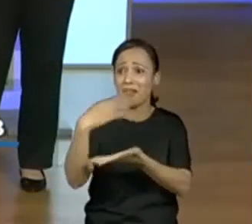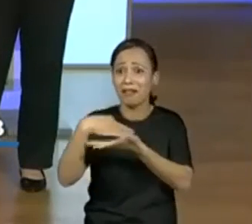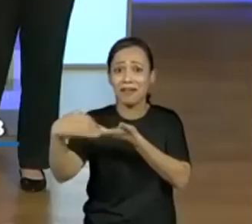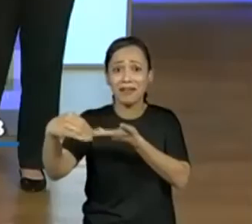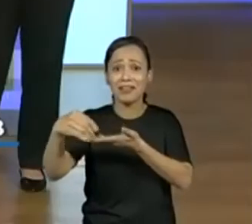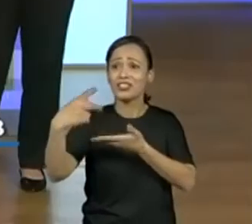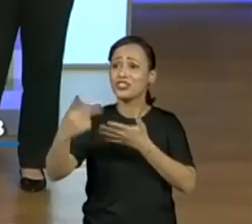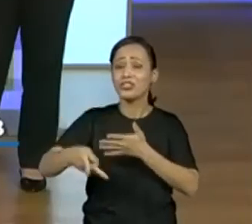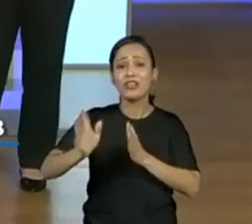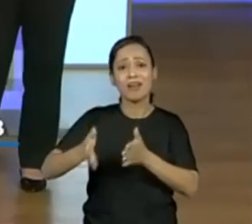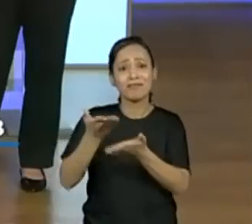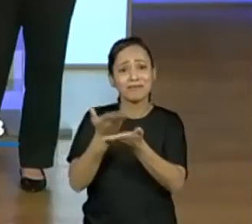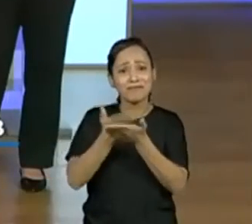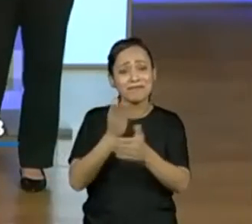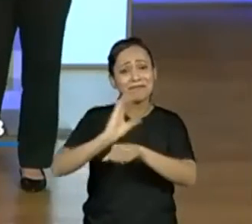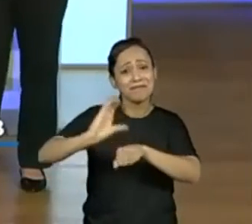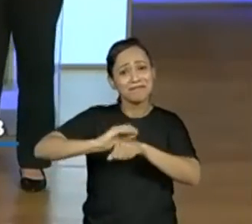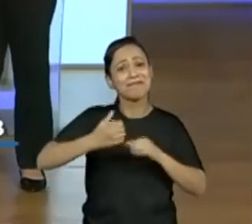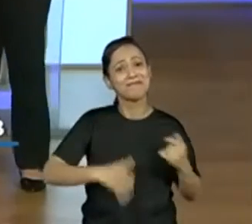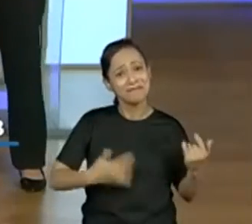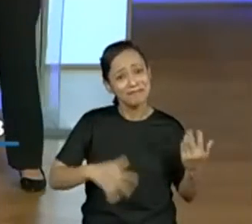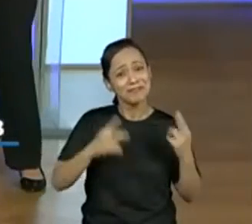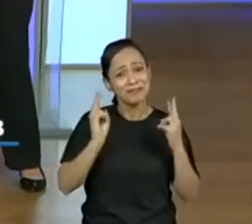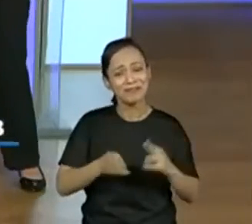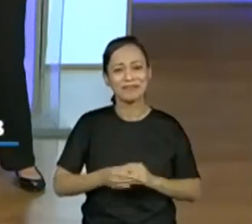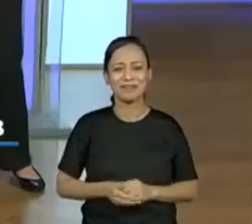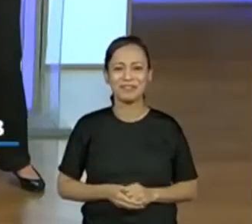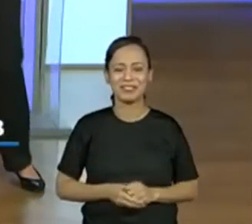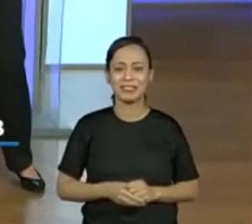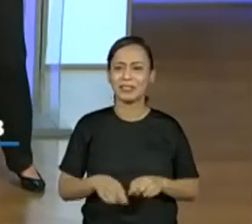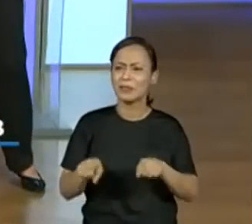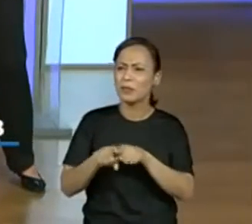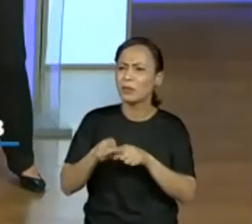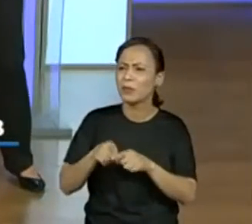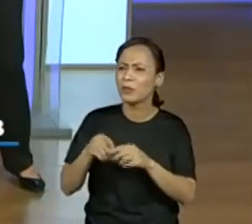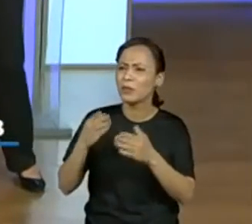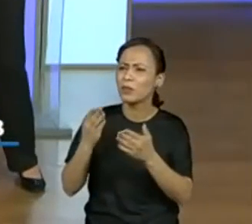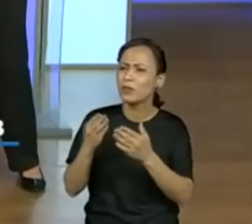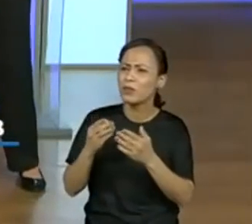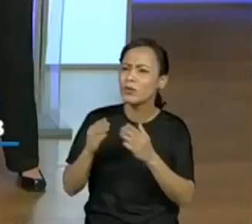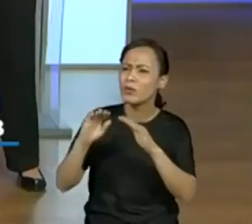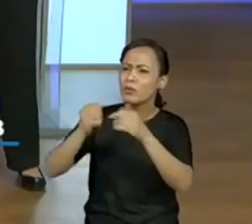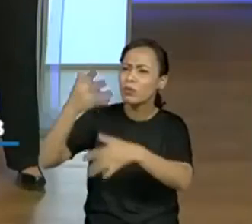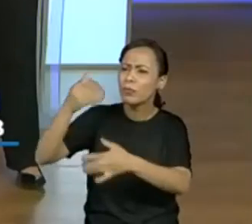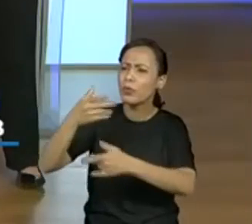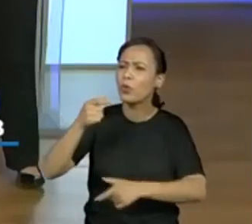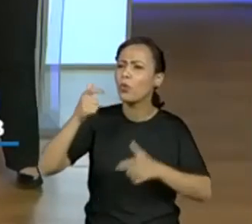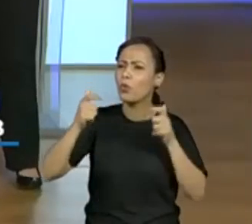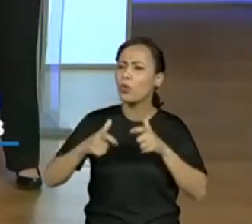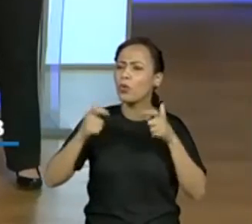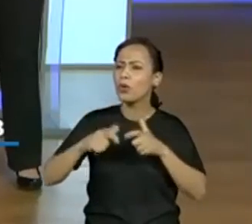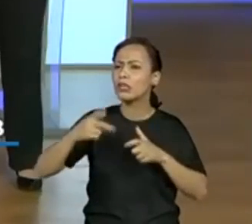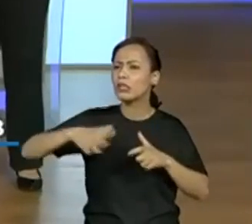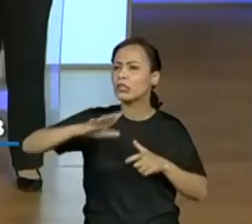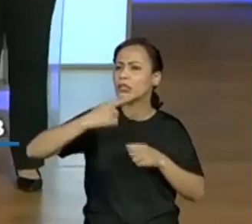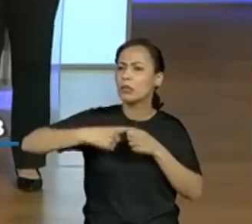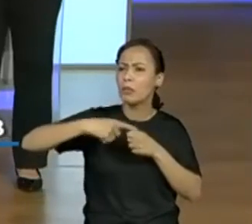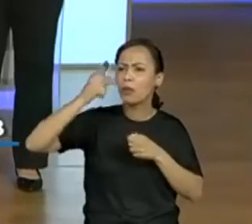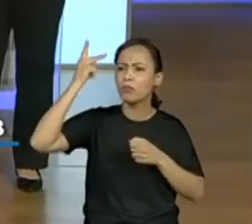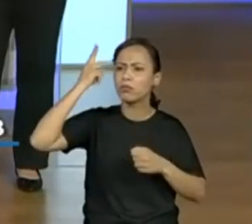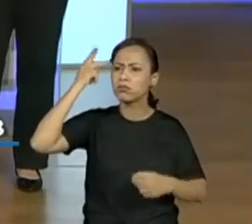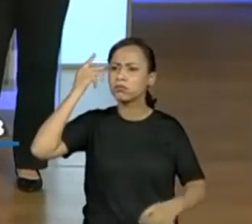O pessoal de Franca também apontando ali, Mauá, Embu... Embuguaçu, Santo André também, não é? Então,